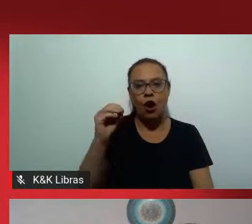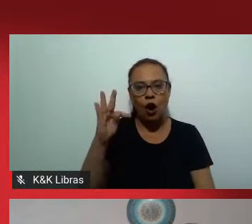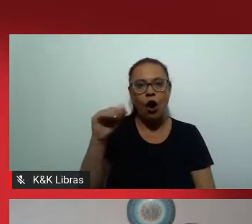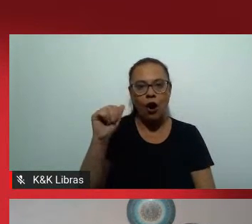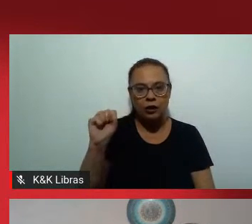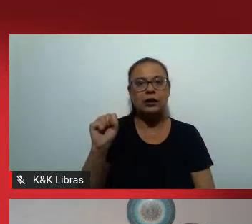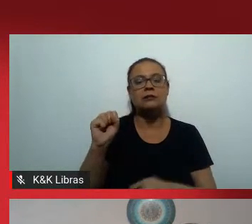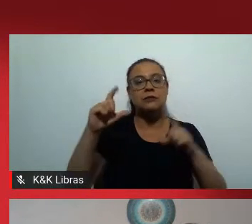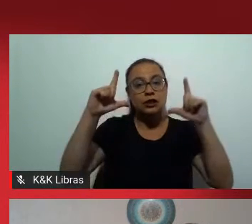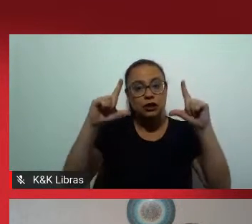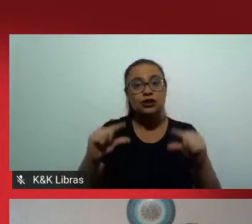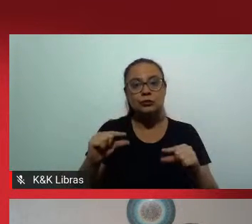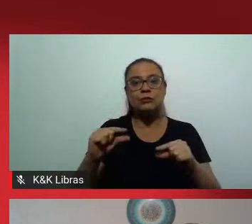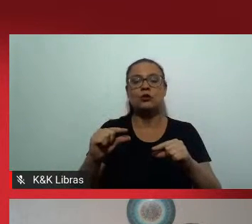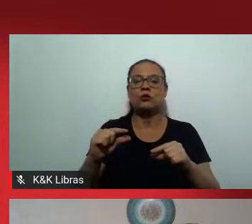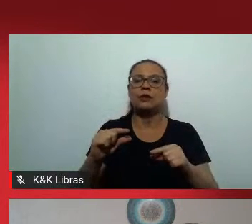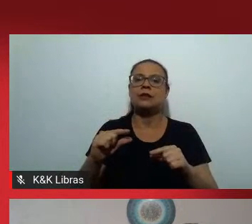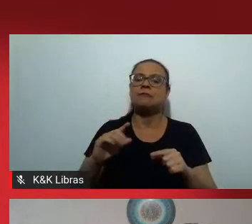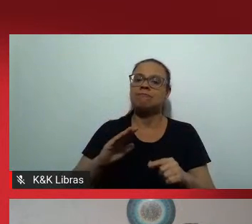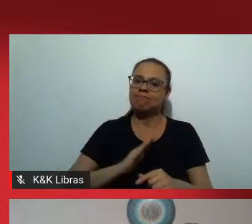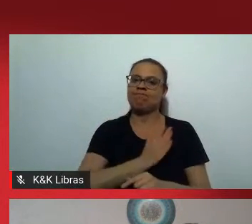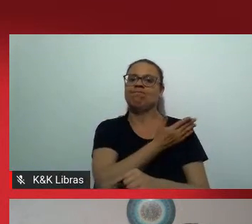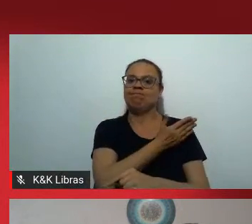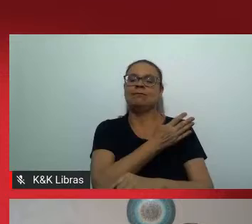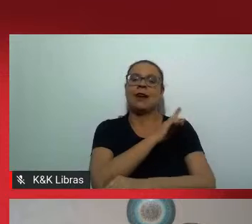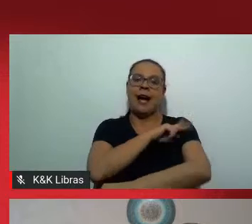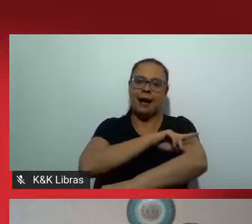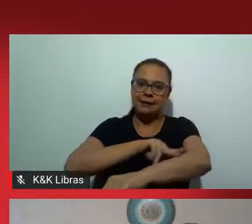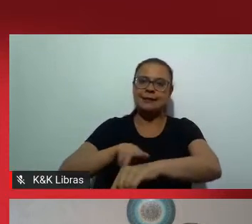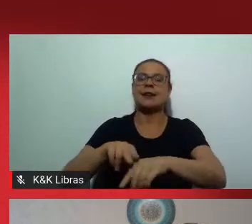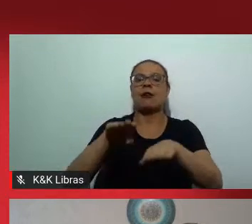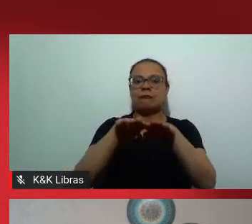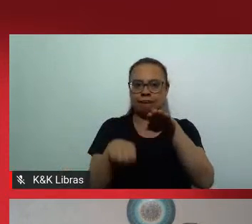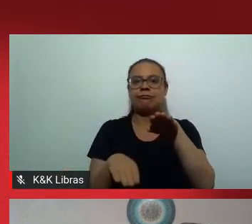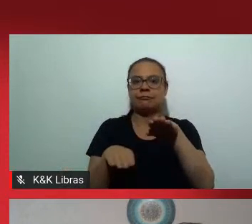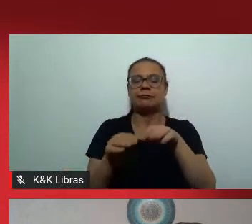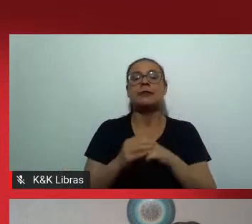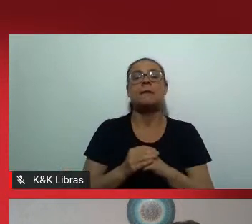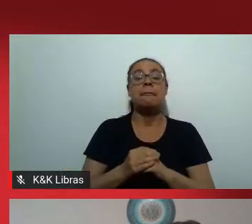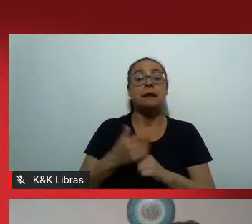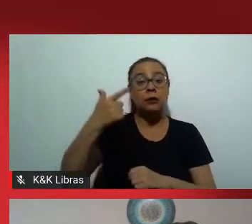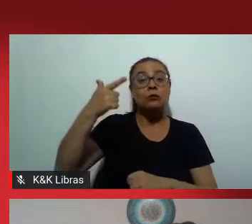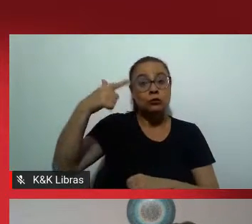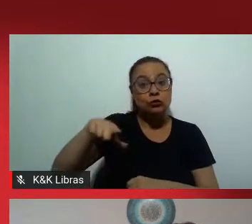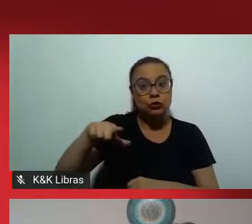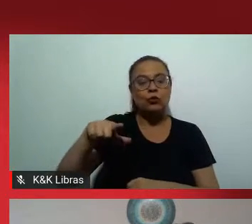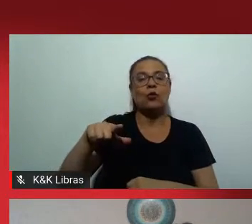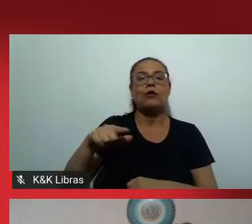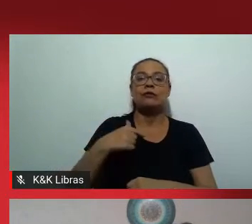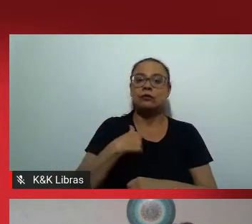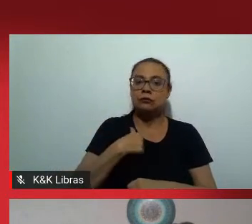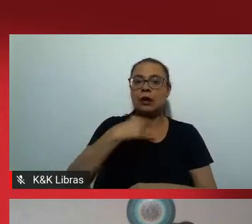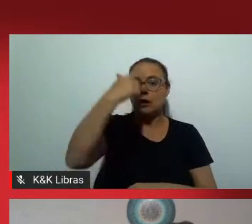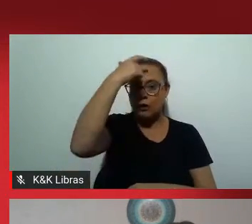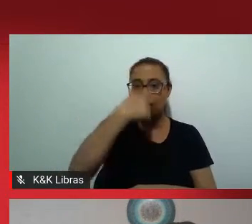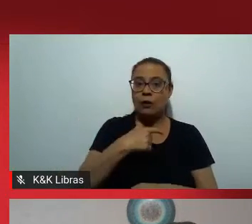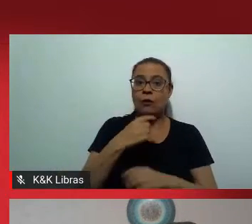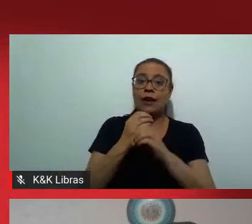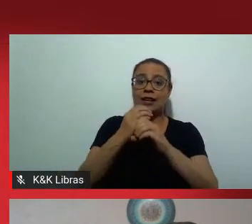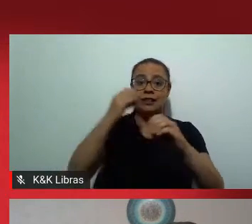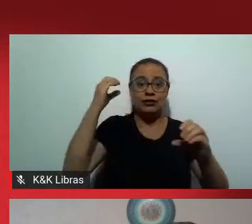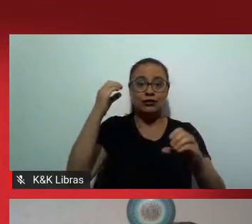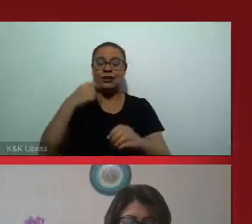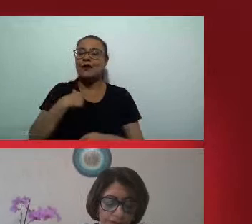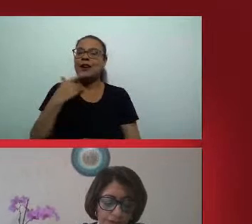discrepâncias raciais que existem no Brasil. Bom, eu, de novo, eu como engenheiro que sou não consigo raciocinar